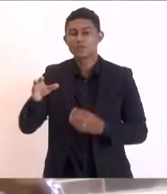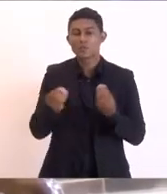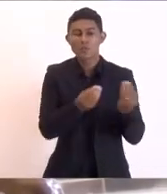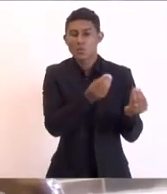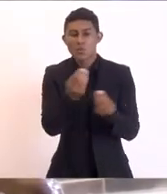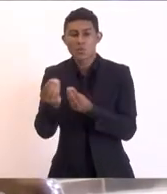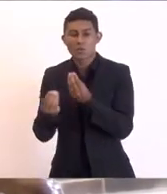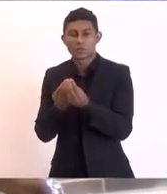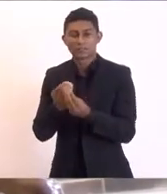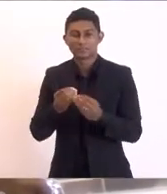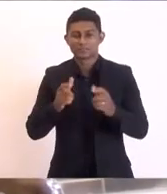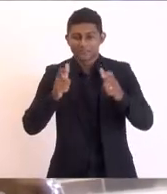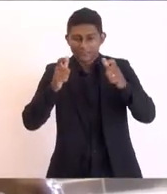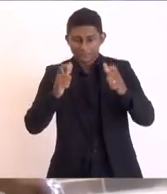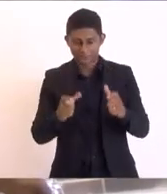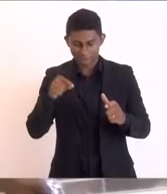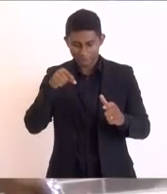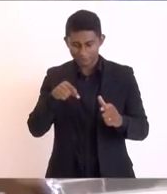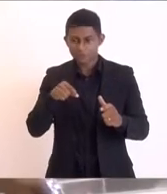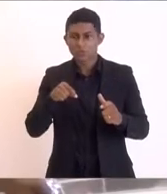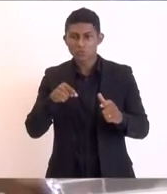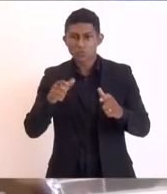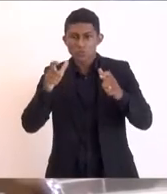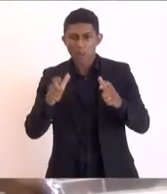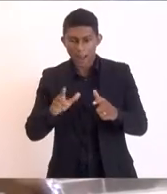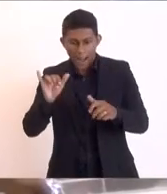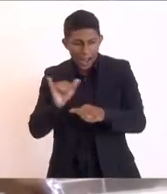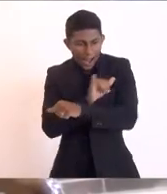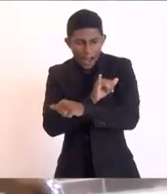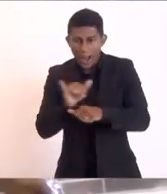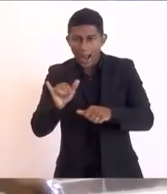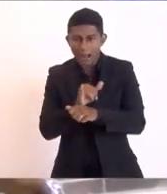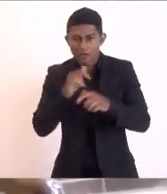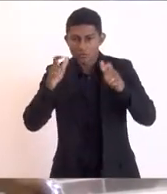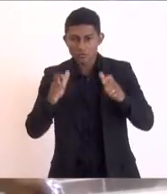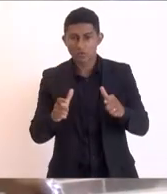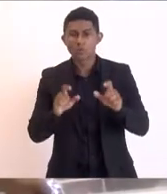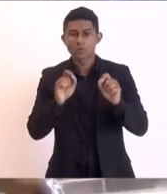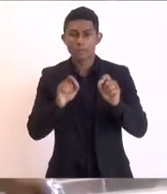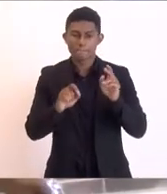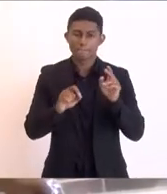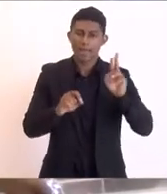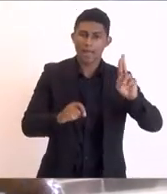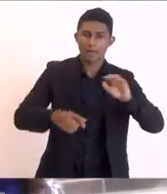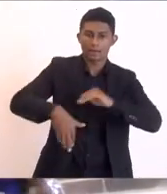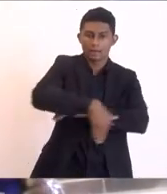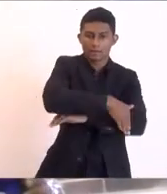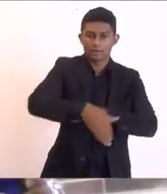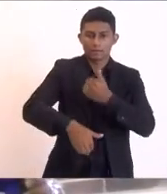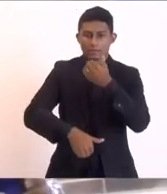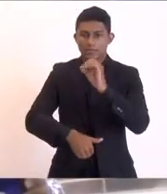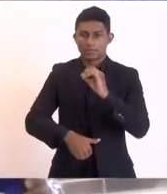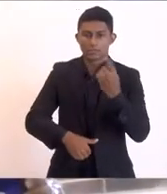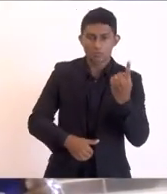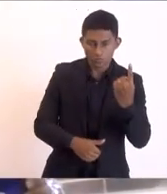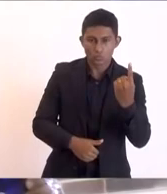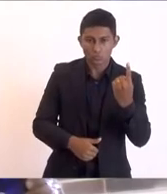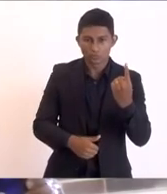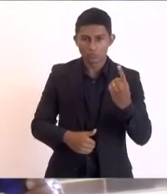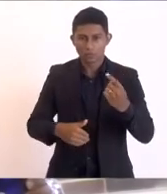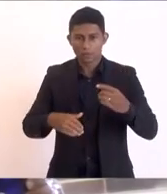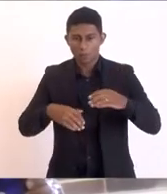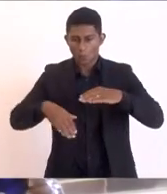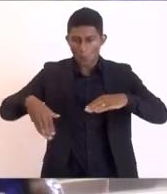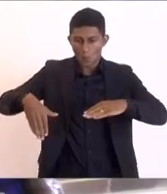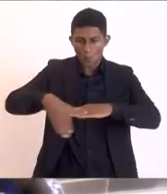localizado num ponto estratégico do nosso estado. A BR-101 corta Casimiro de Abreu, Heron, que já